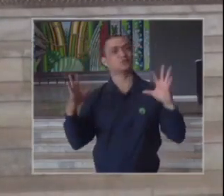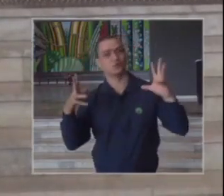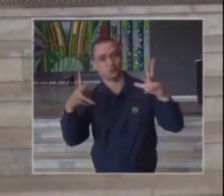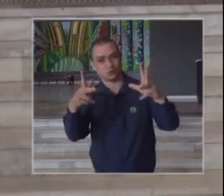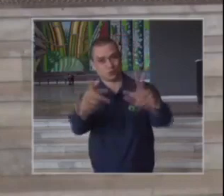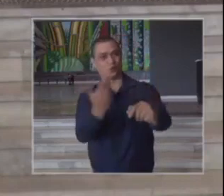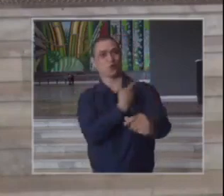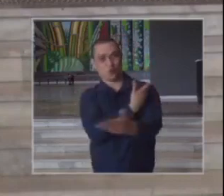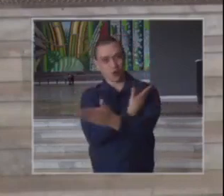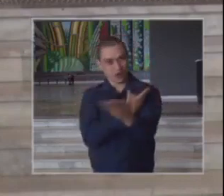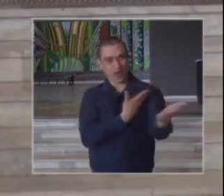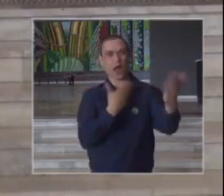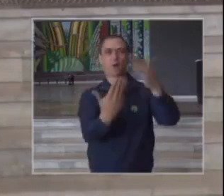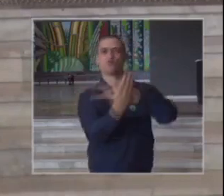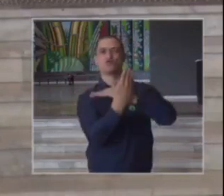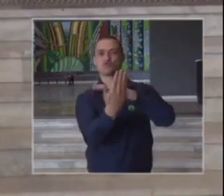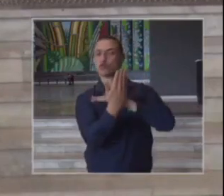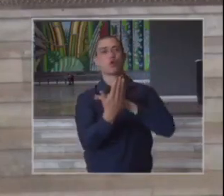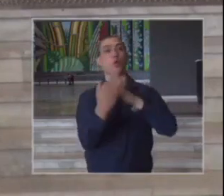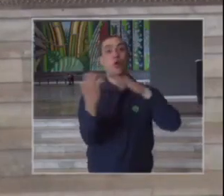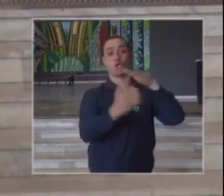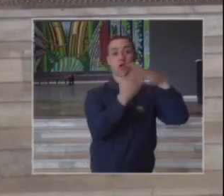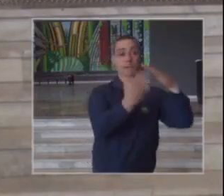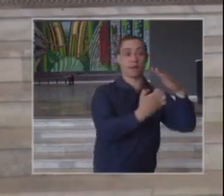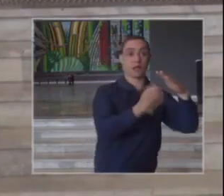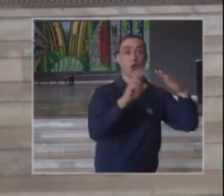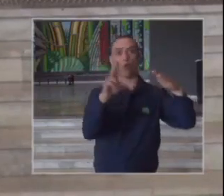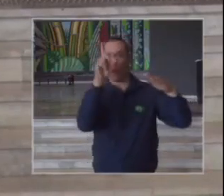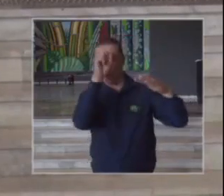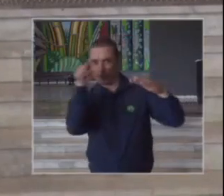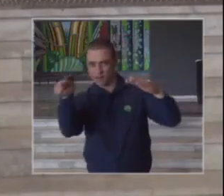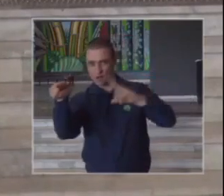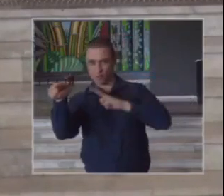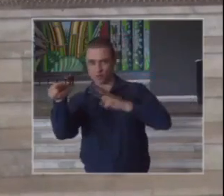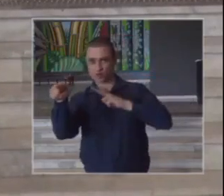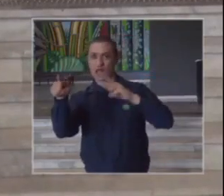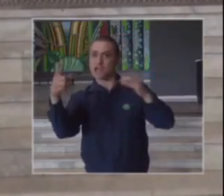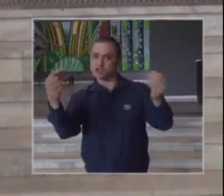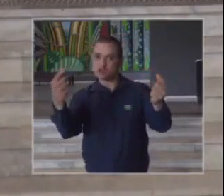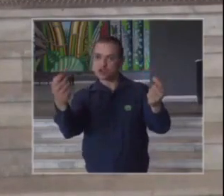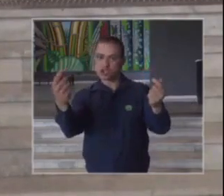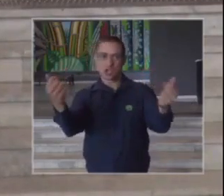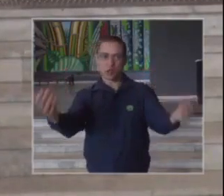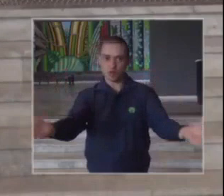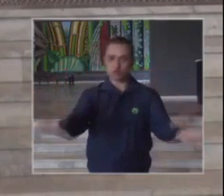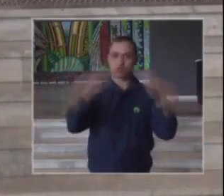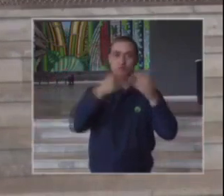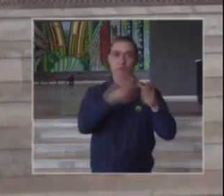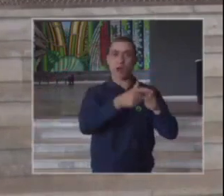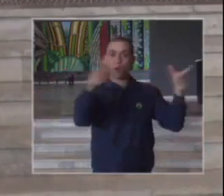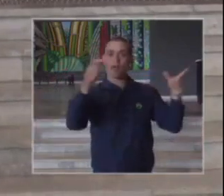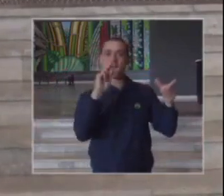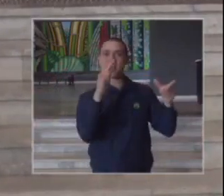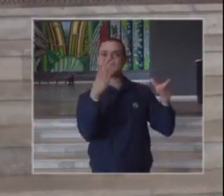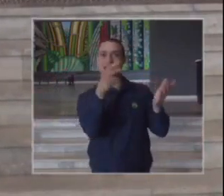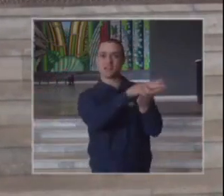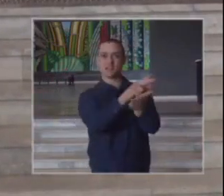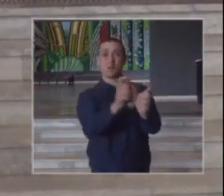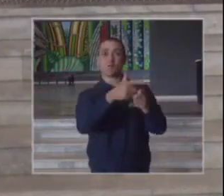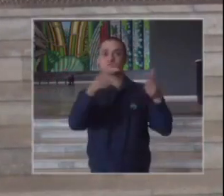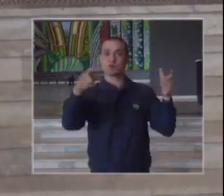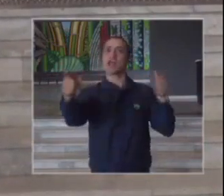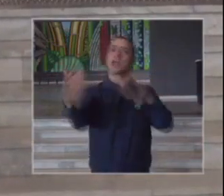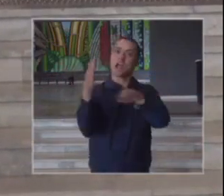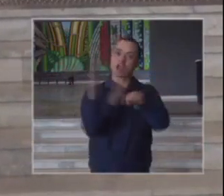que colaboraram sejam empresas e hospitais com esta ampliação dos leitos do hospital das clínicas